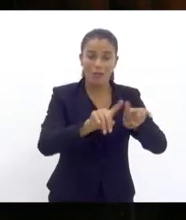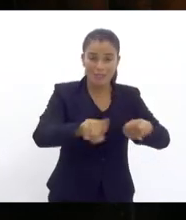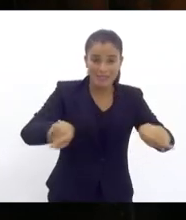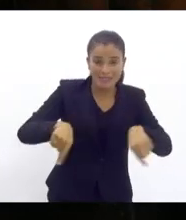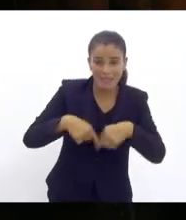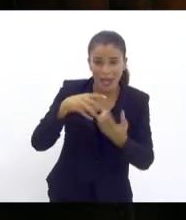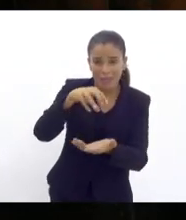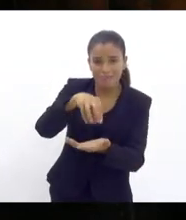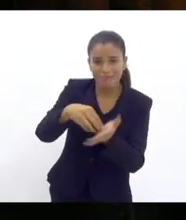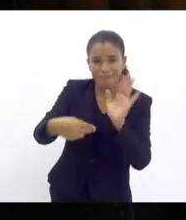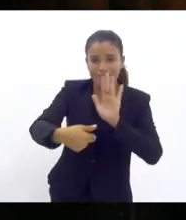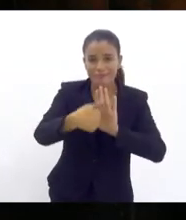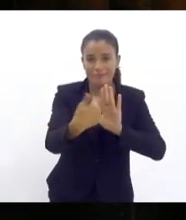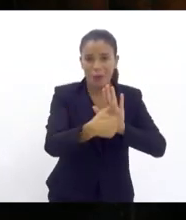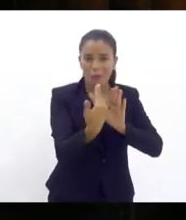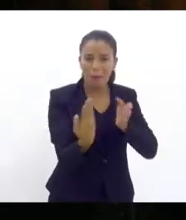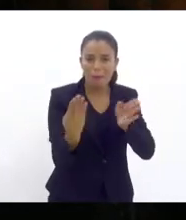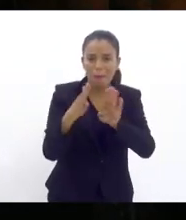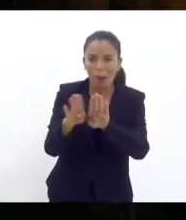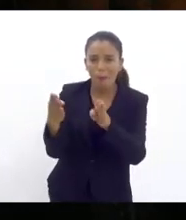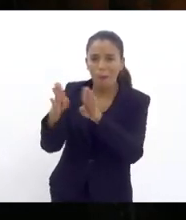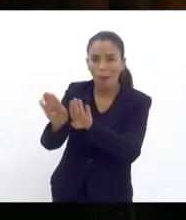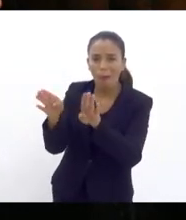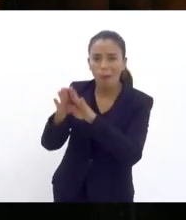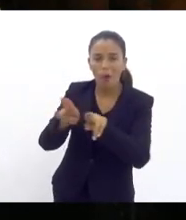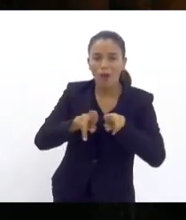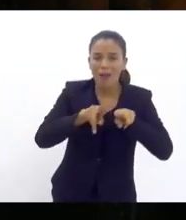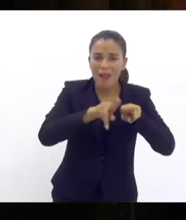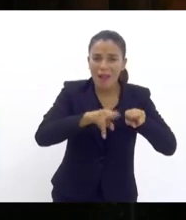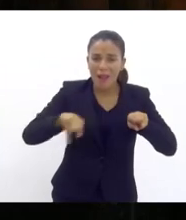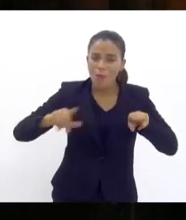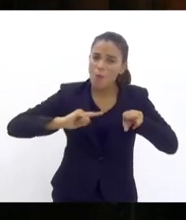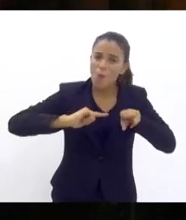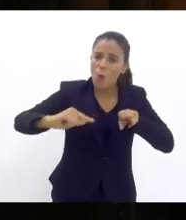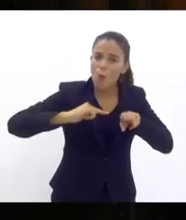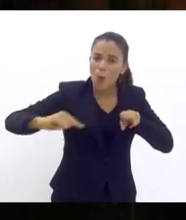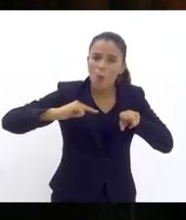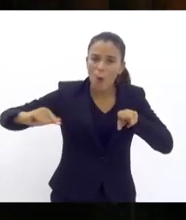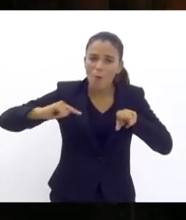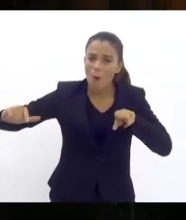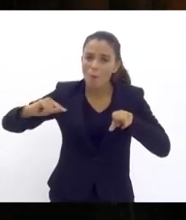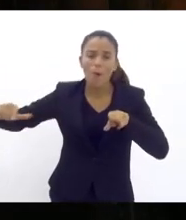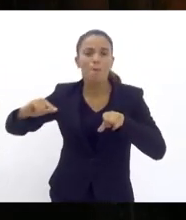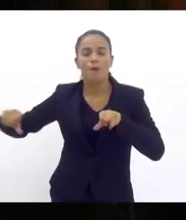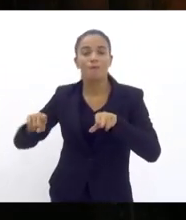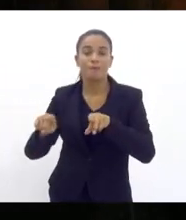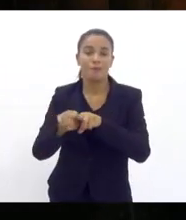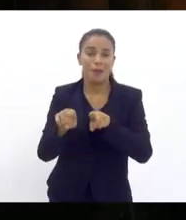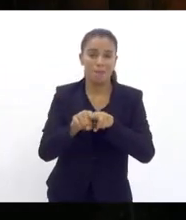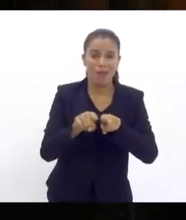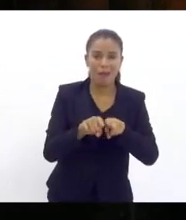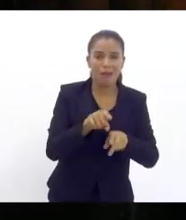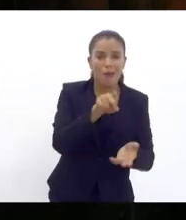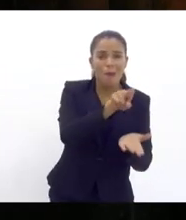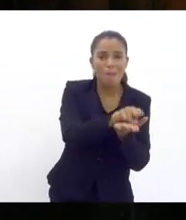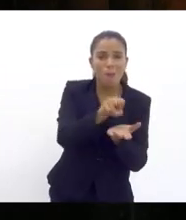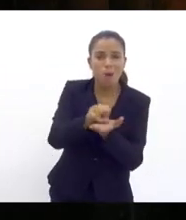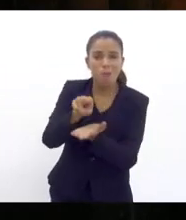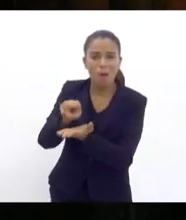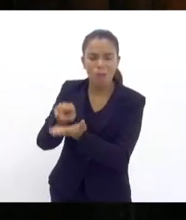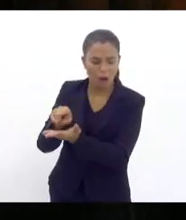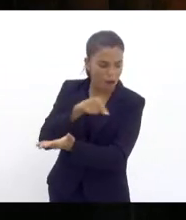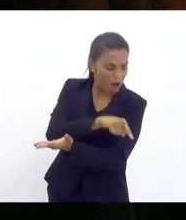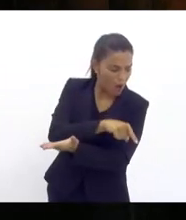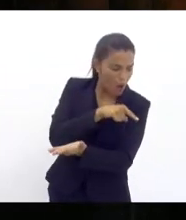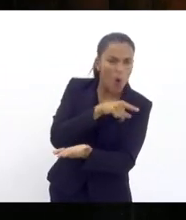operação leitos vazios leitos ditos como ocupados sentarem ocupados